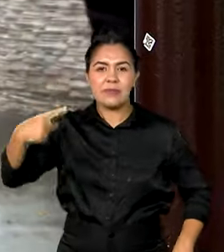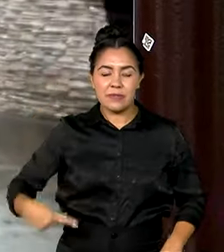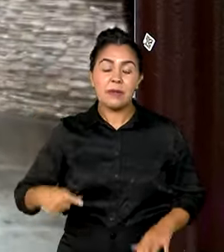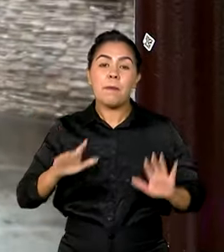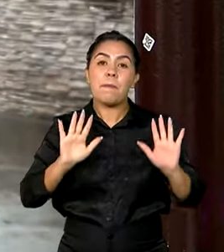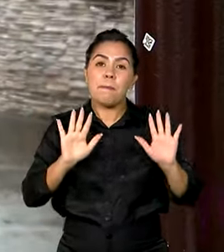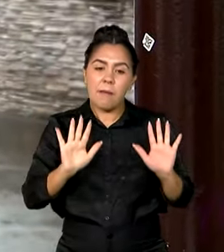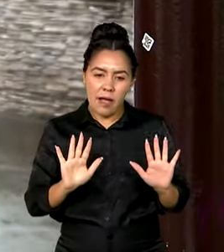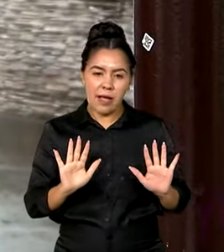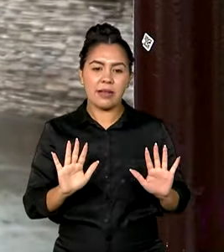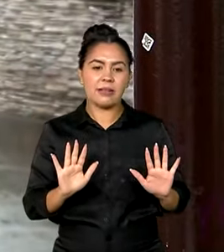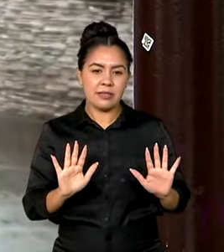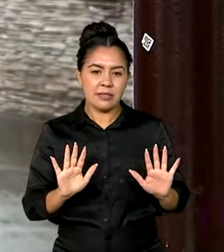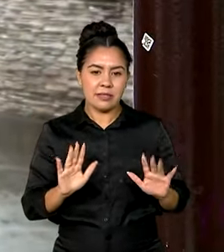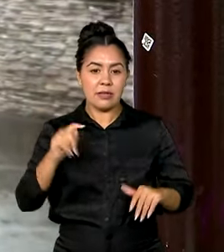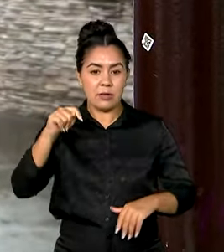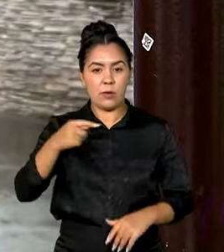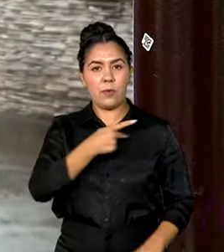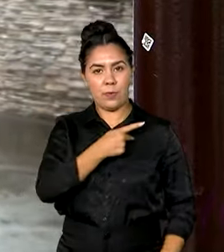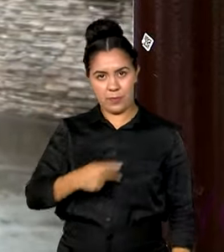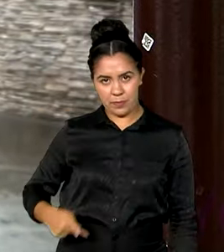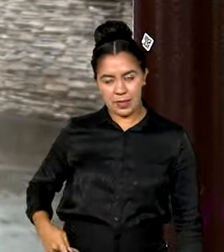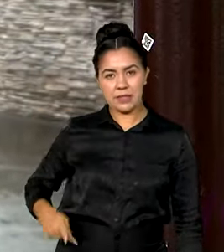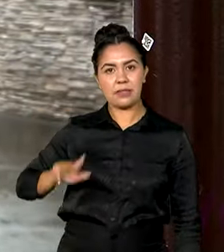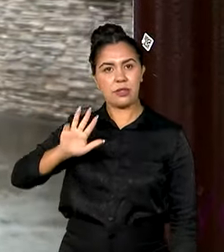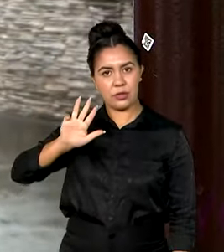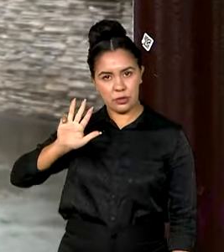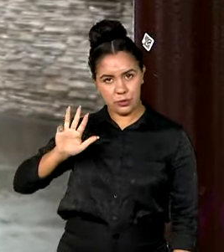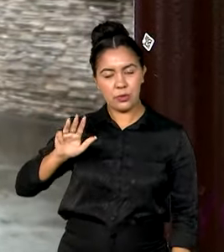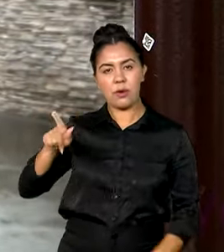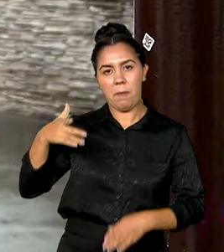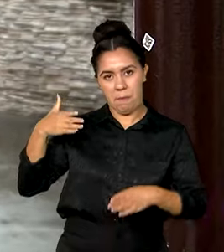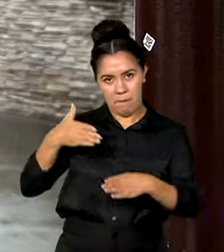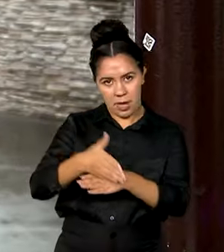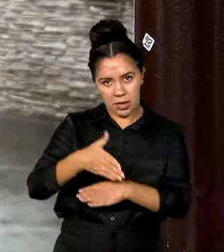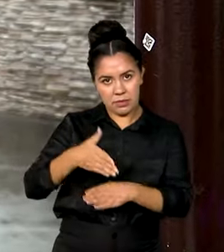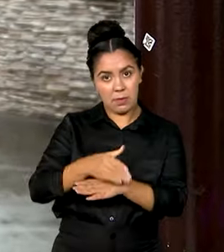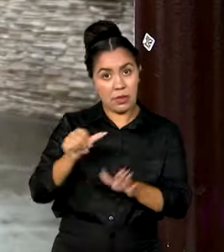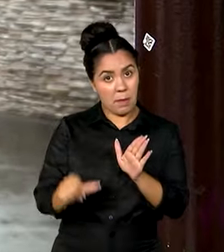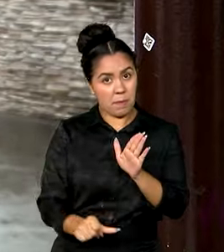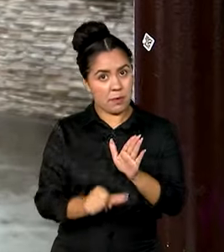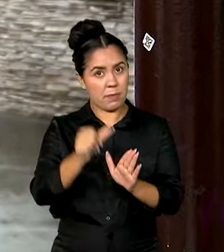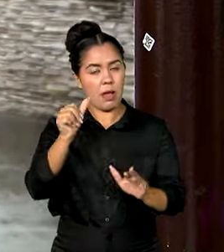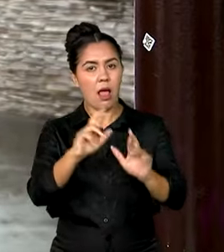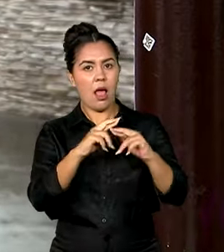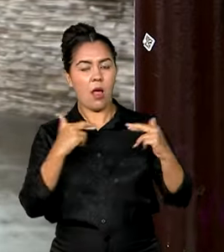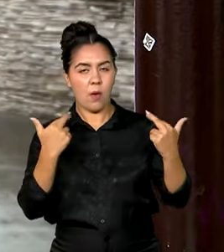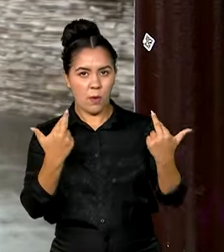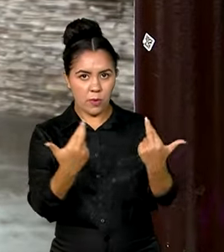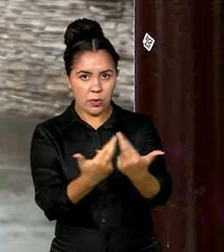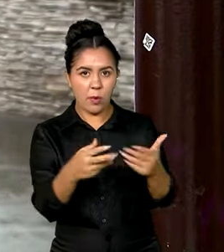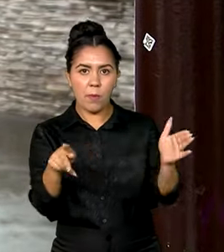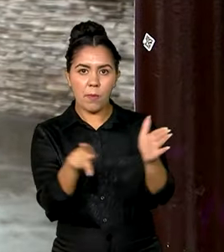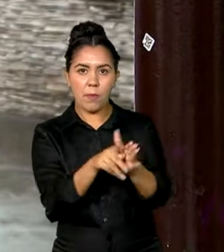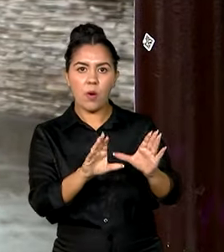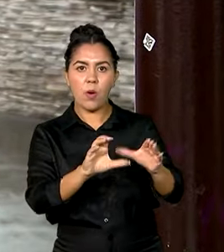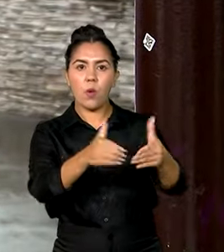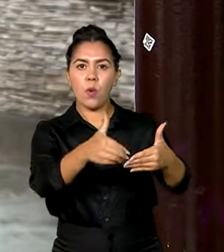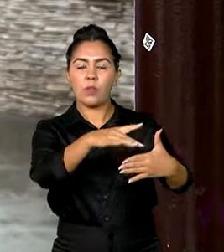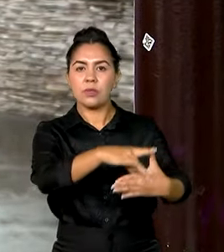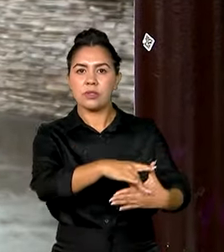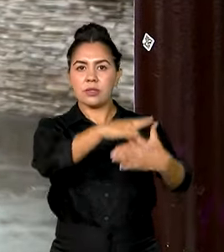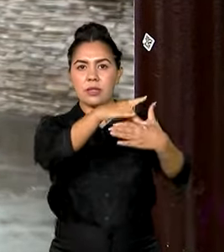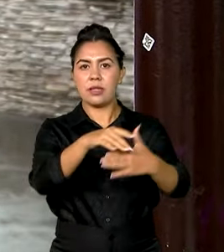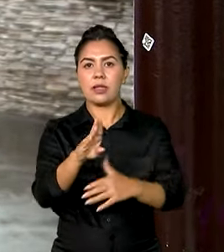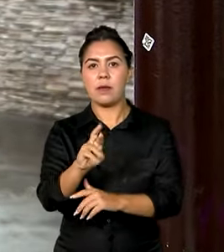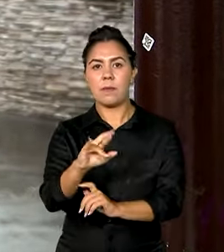o presidente Lula, como você disse, participou da primeira reunião ampliada do grupo de líderes do